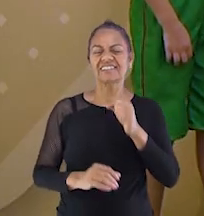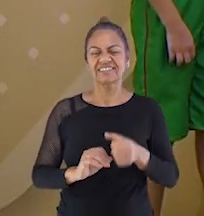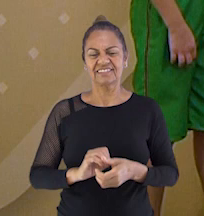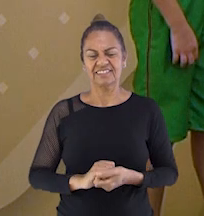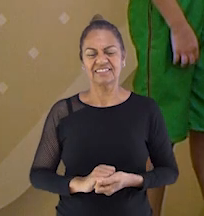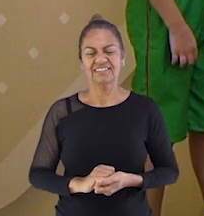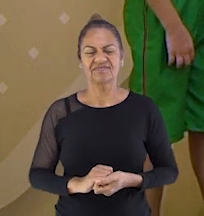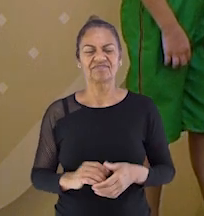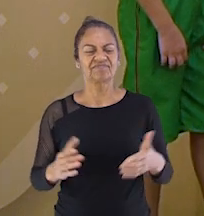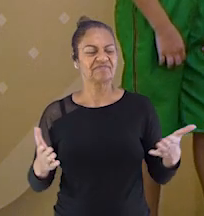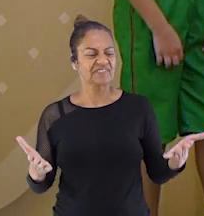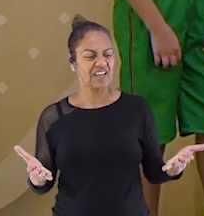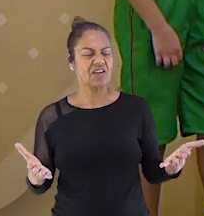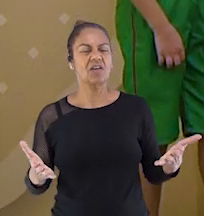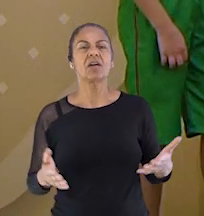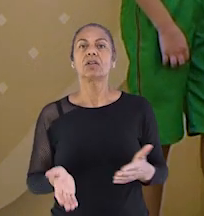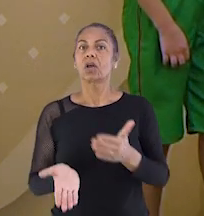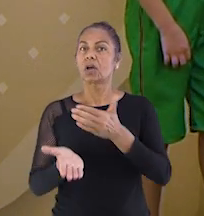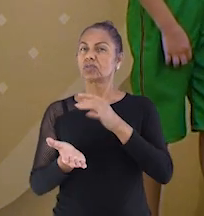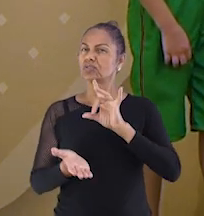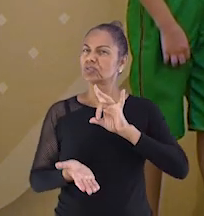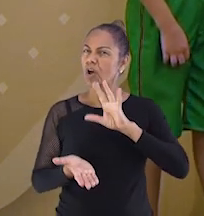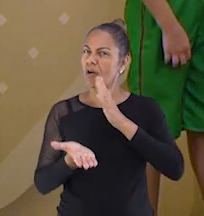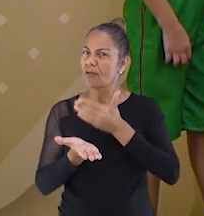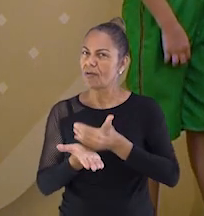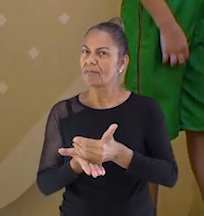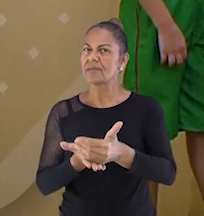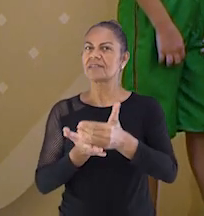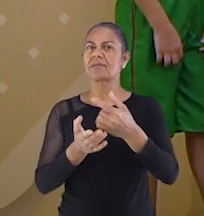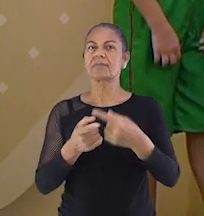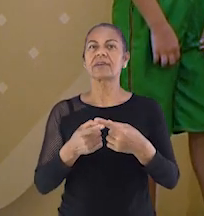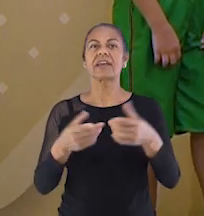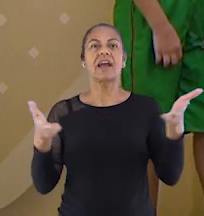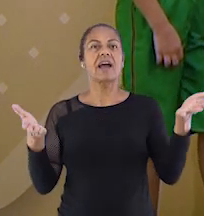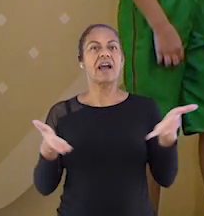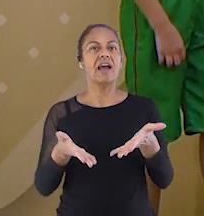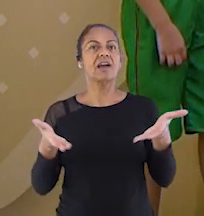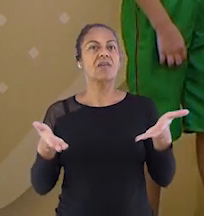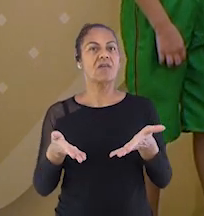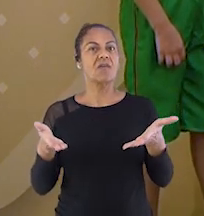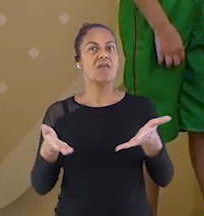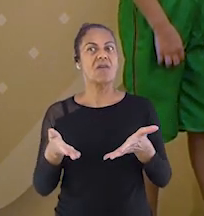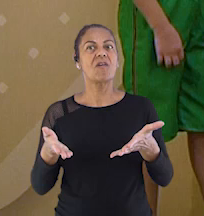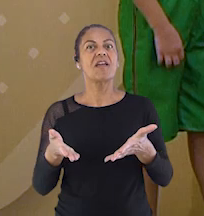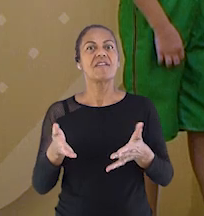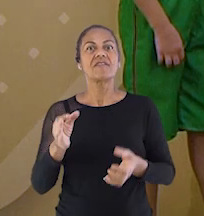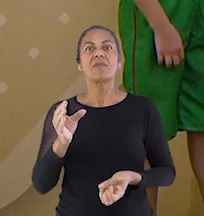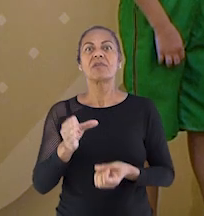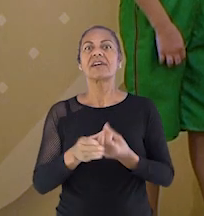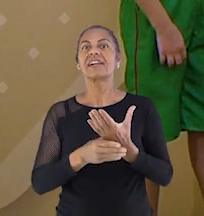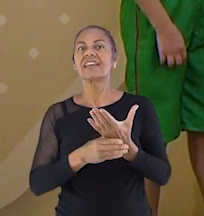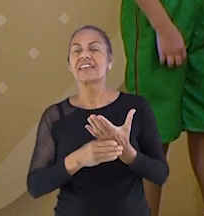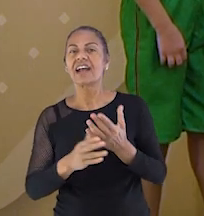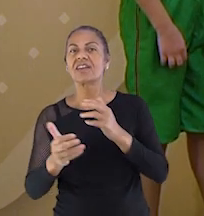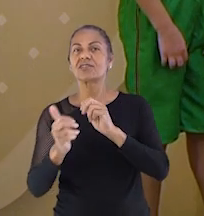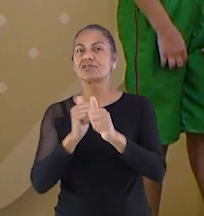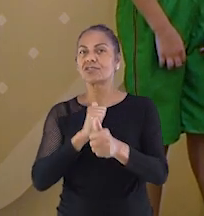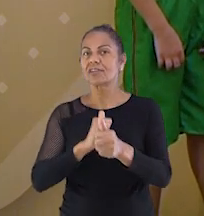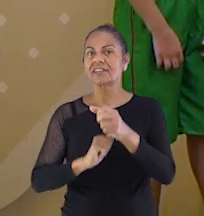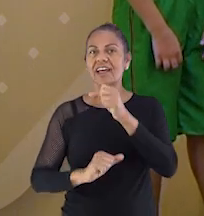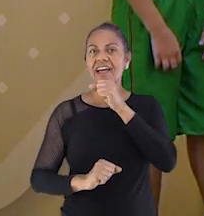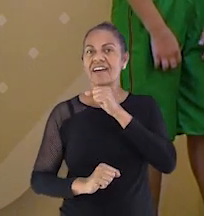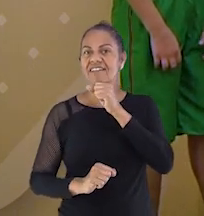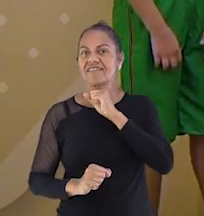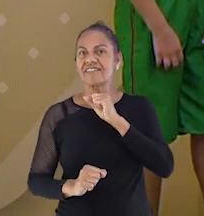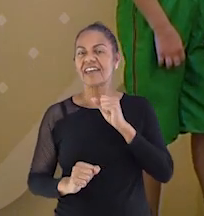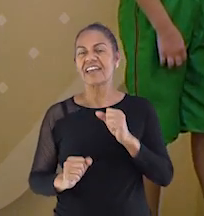Mas esse foi só um aquecimento. Porque agora teremos o jogo da velha bem divertido e diferente.